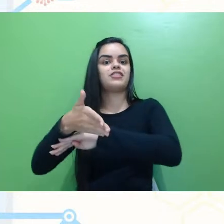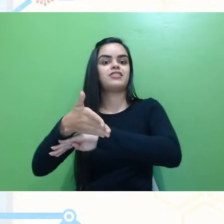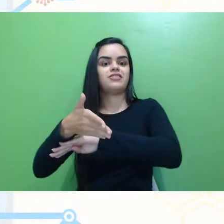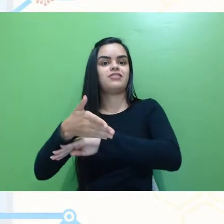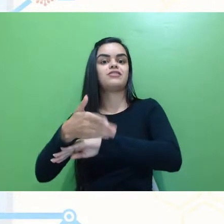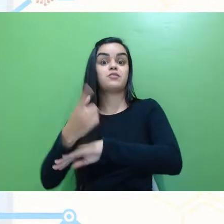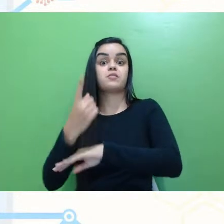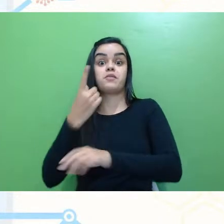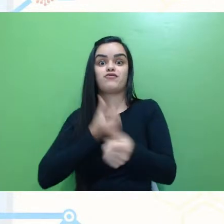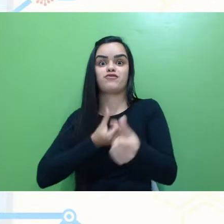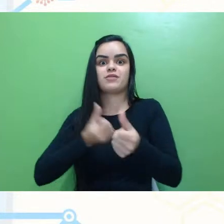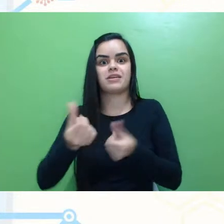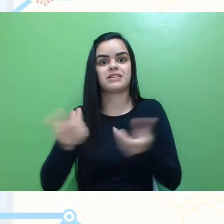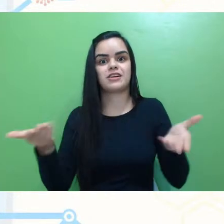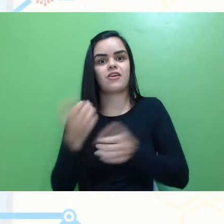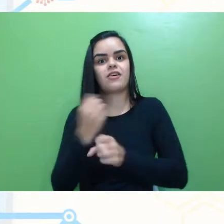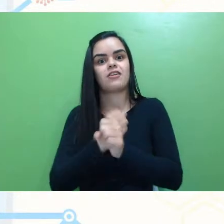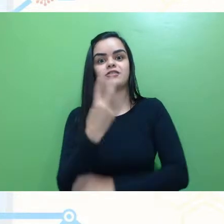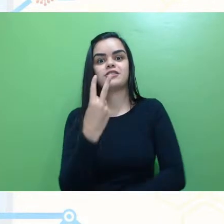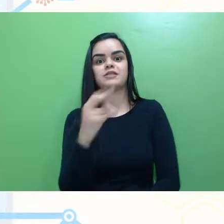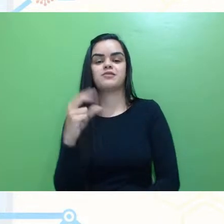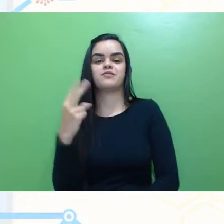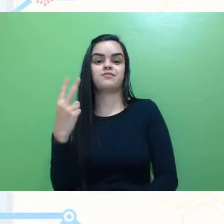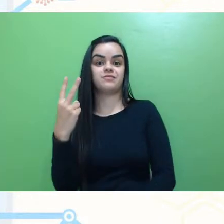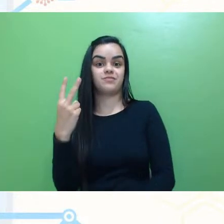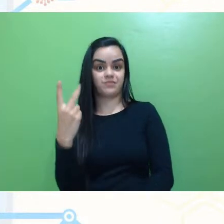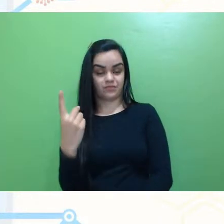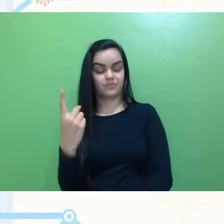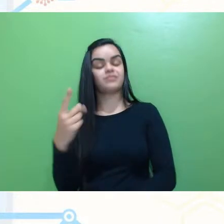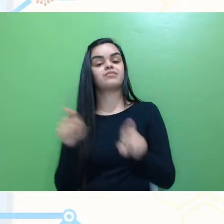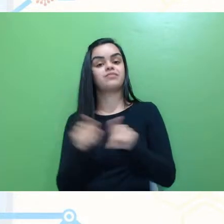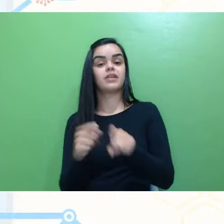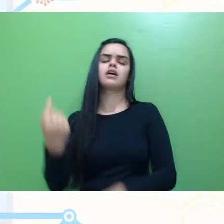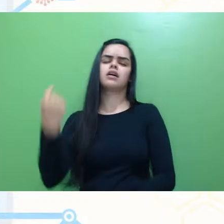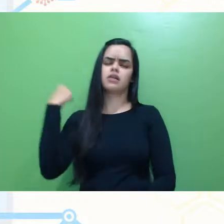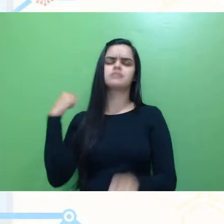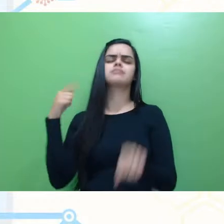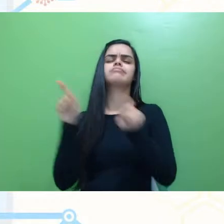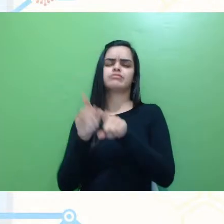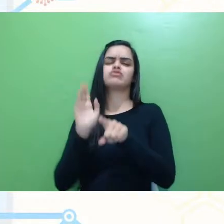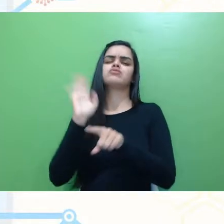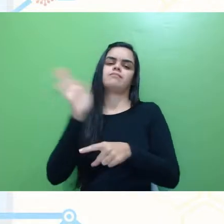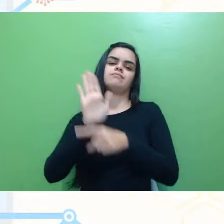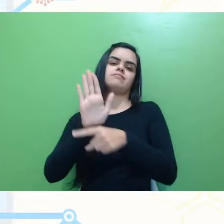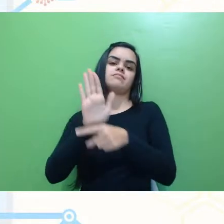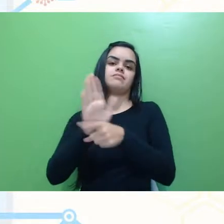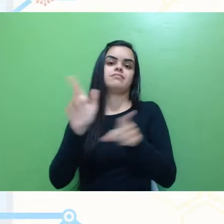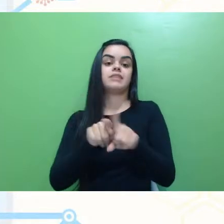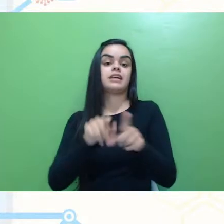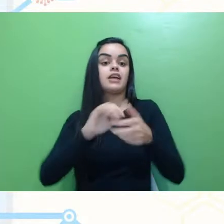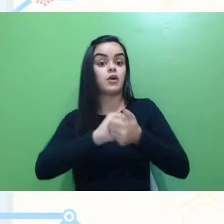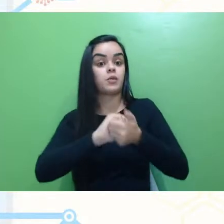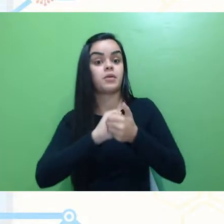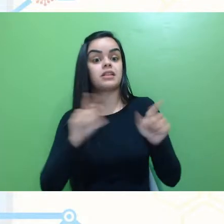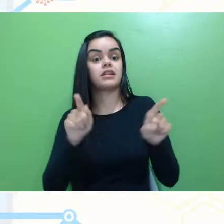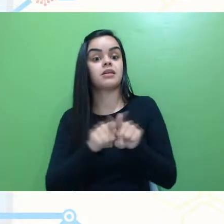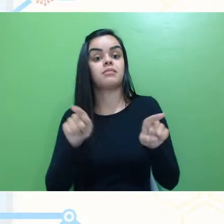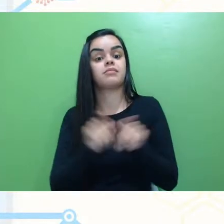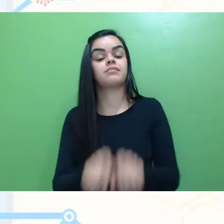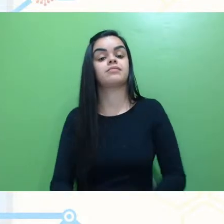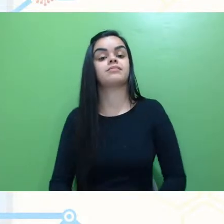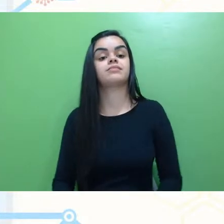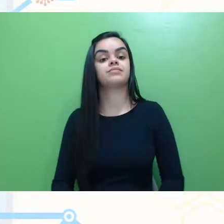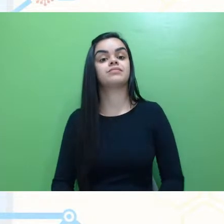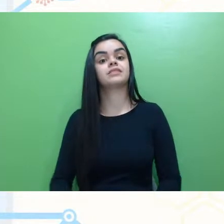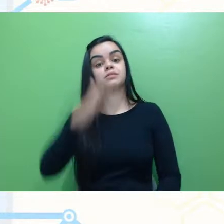primeiro semestre desse ano ingressou, seja das turmas anteriores, né. Quero cumprimentar também o pessoal dos